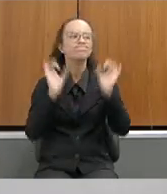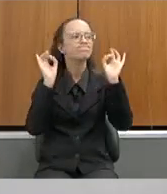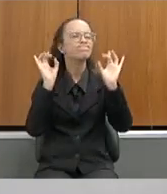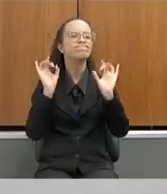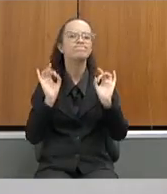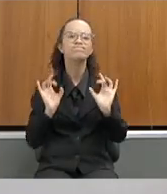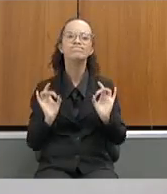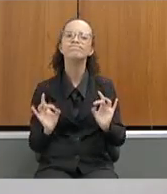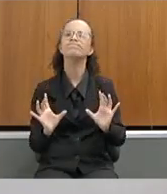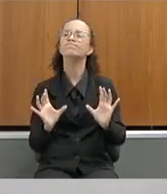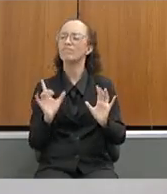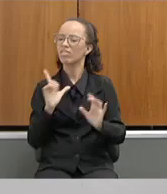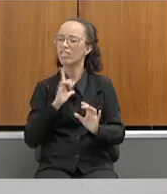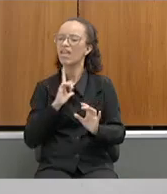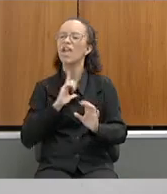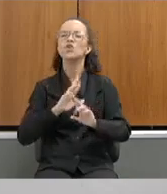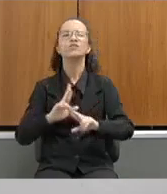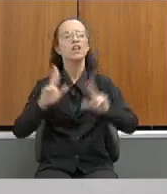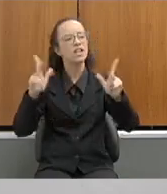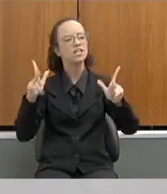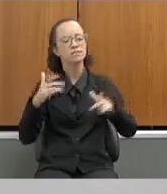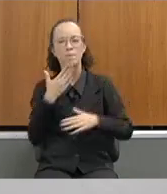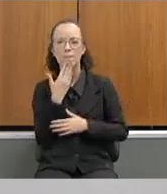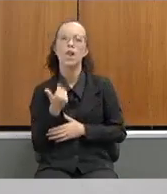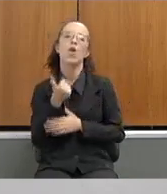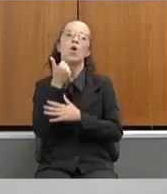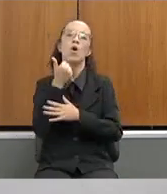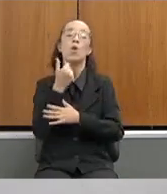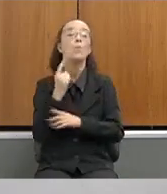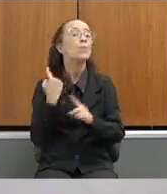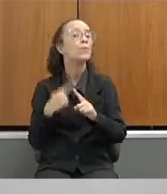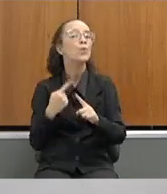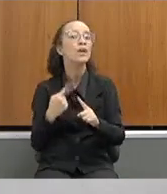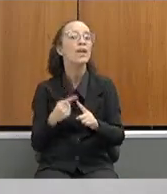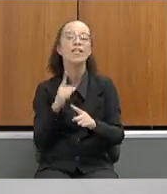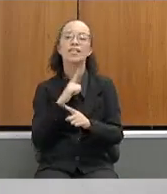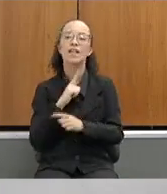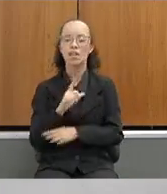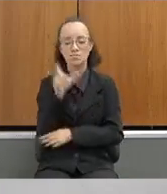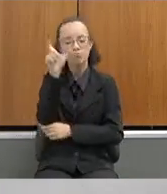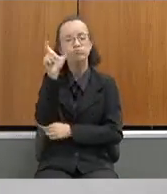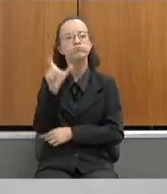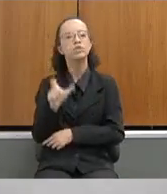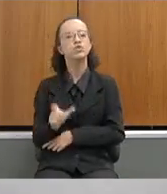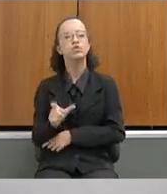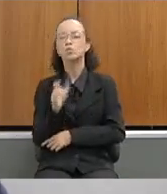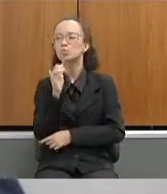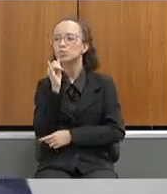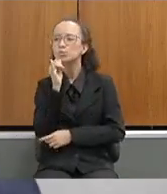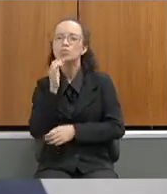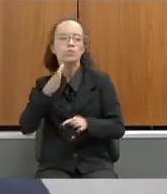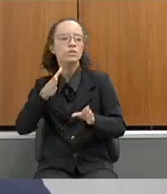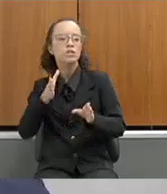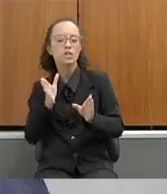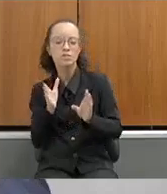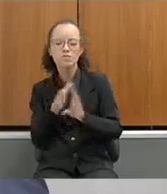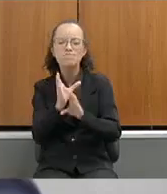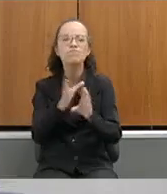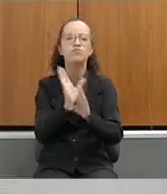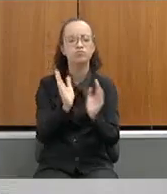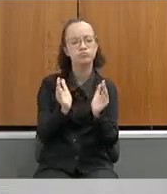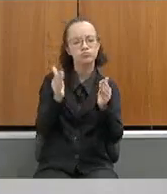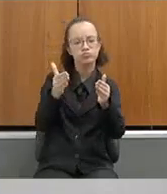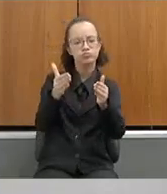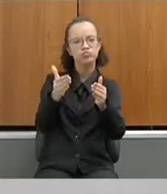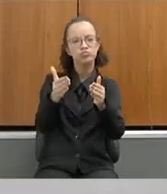feito a diferença porque existe uma mola mestra para encaminhamento, para fazer os detalhamentos